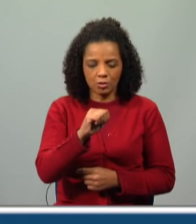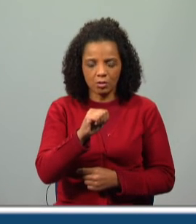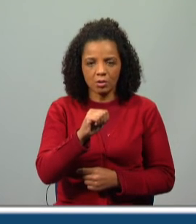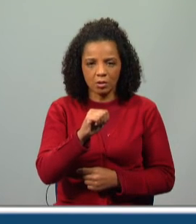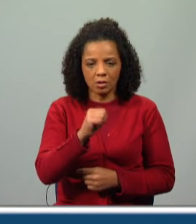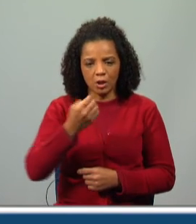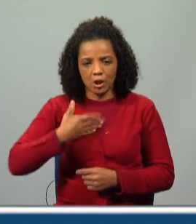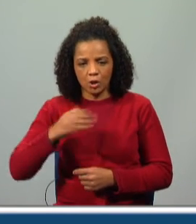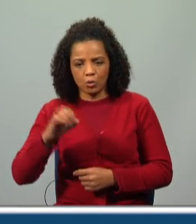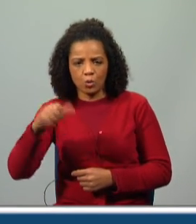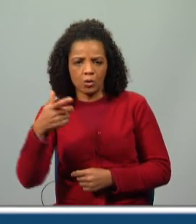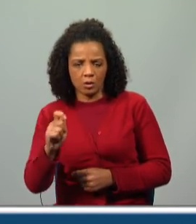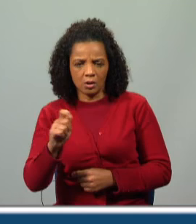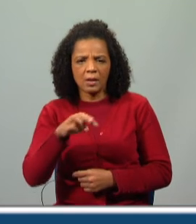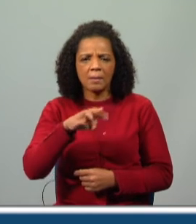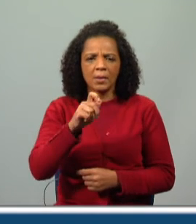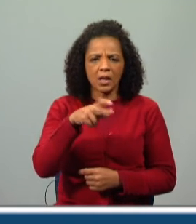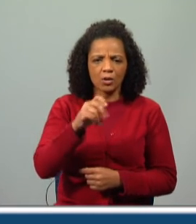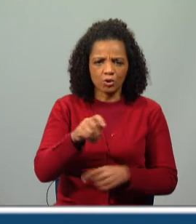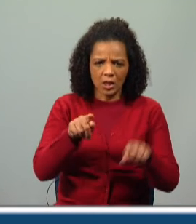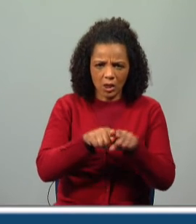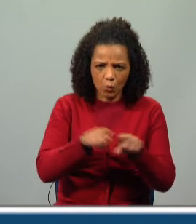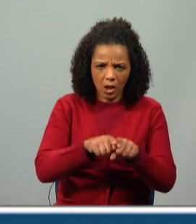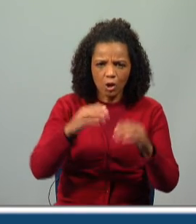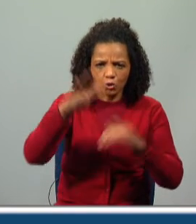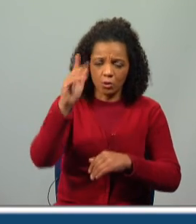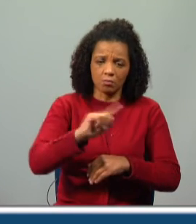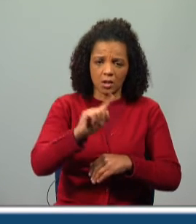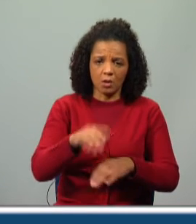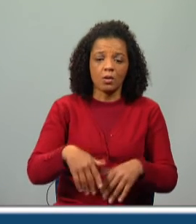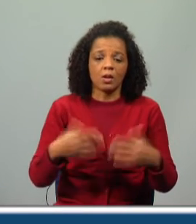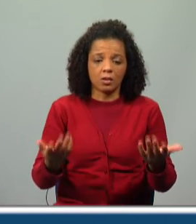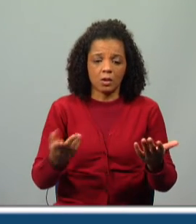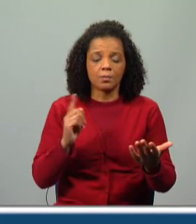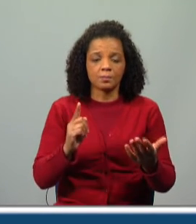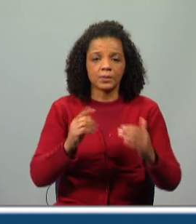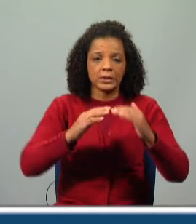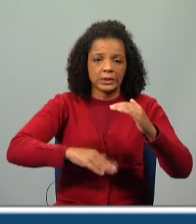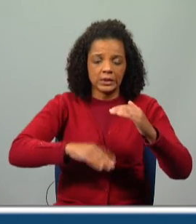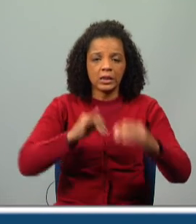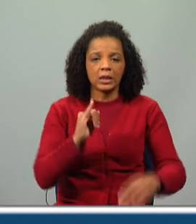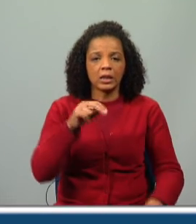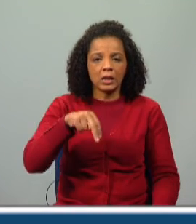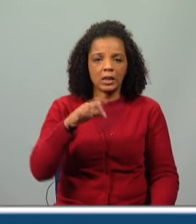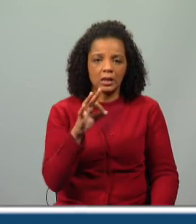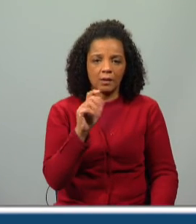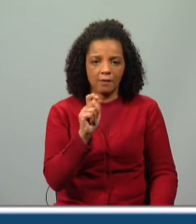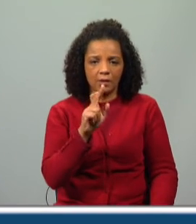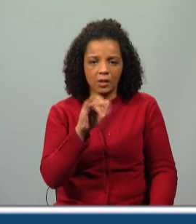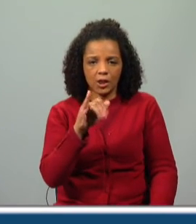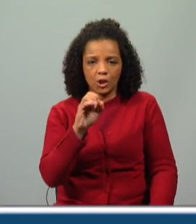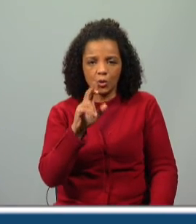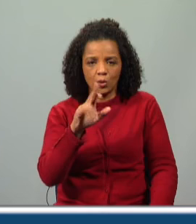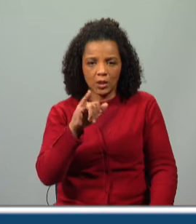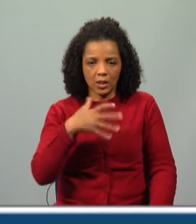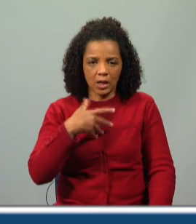não é superior nem será igual. Então, será o quê? Será de inferioridade. Se estamos